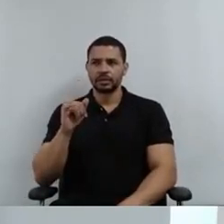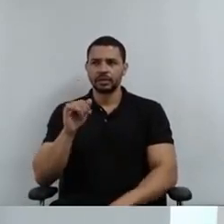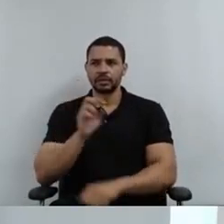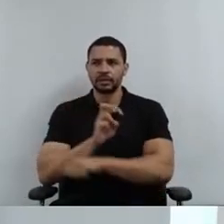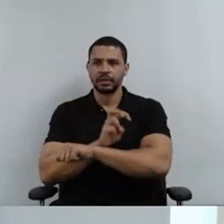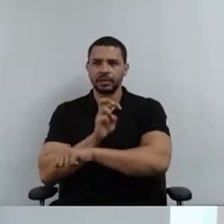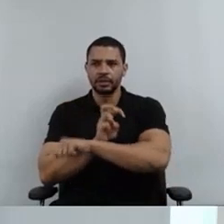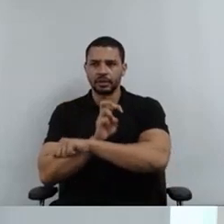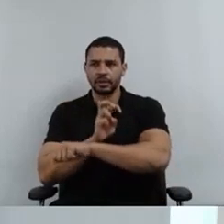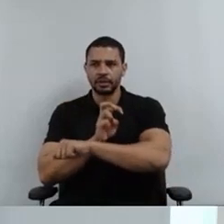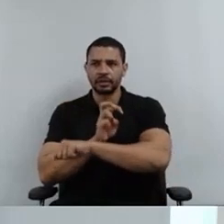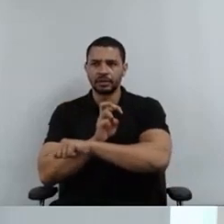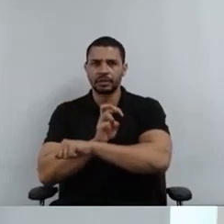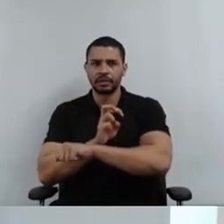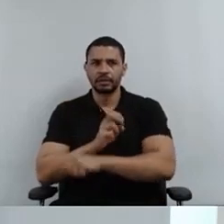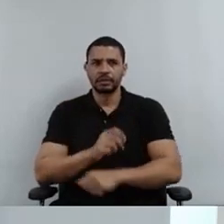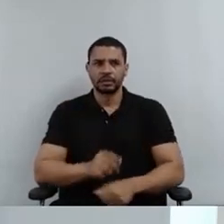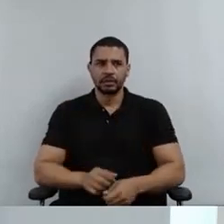todos.